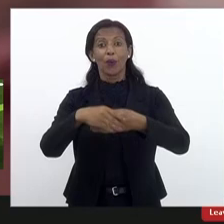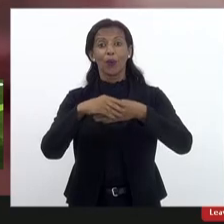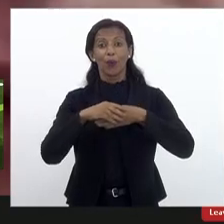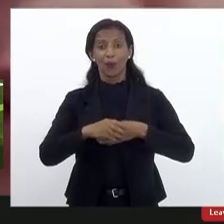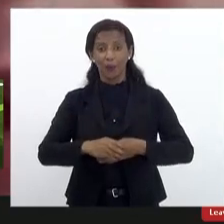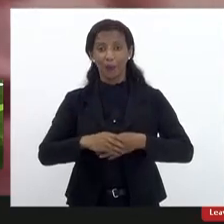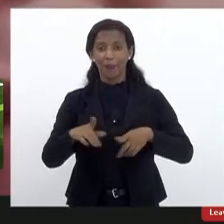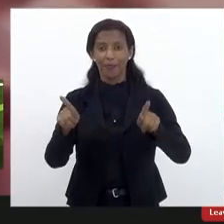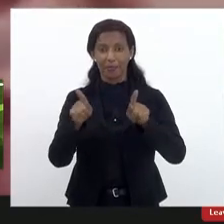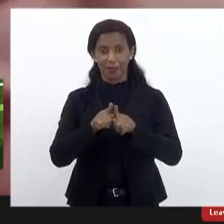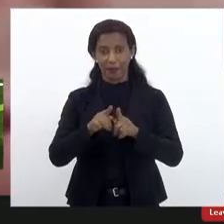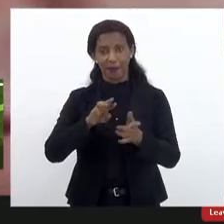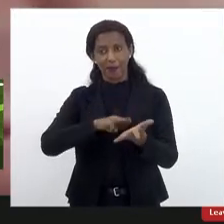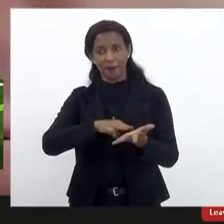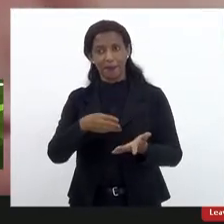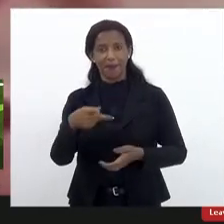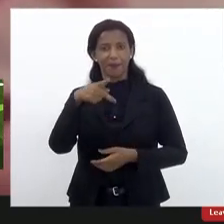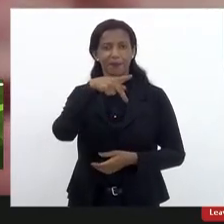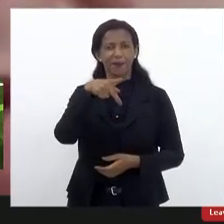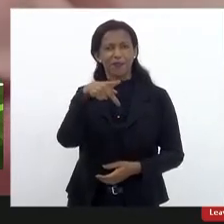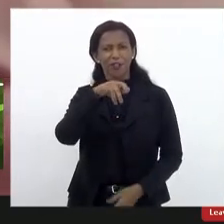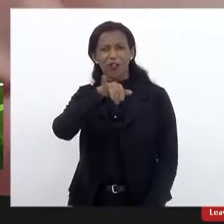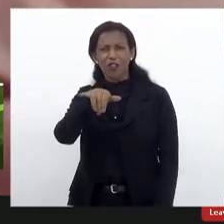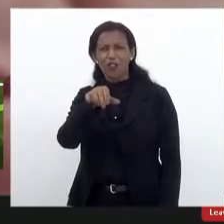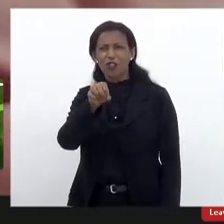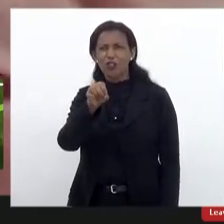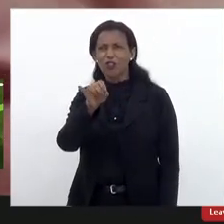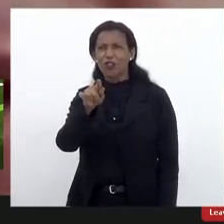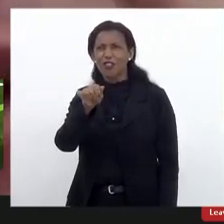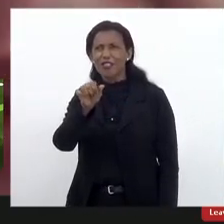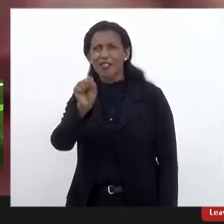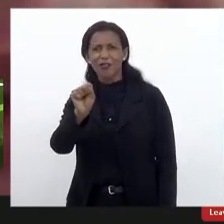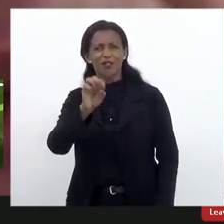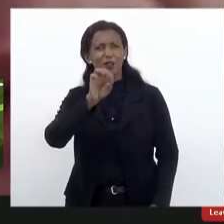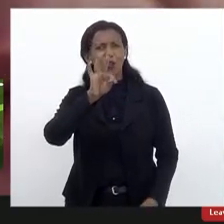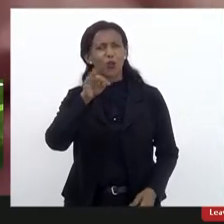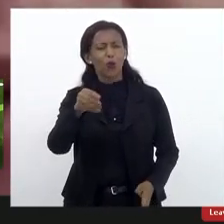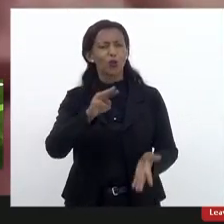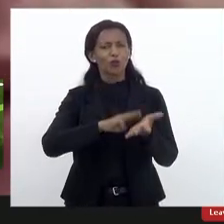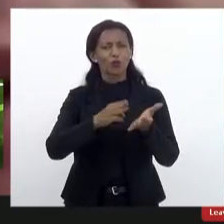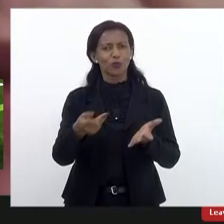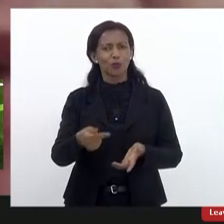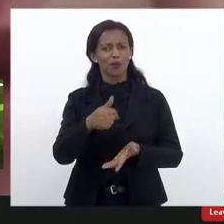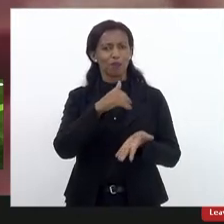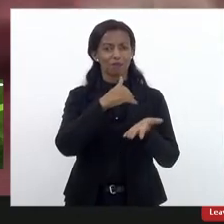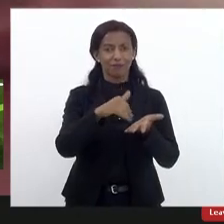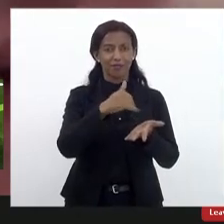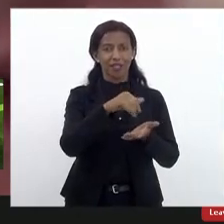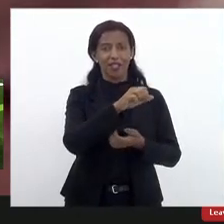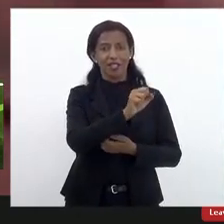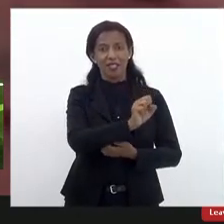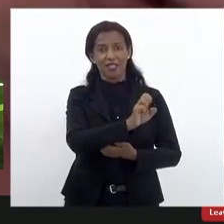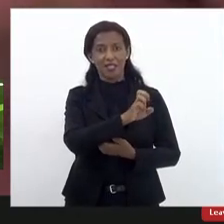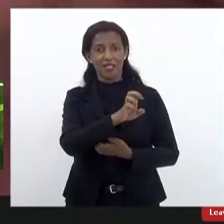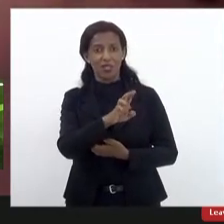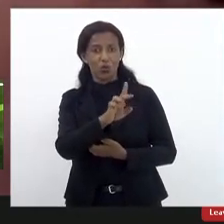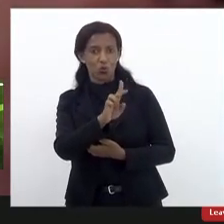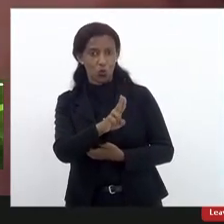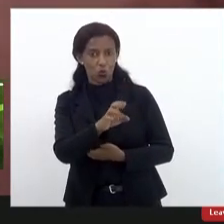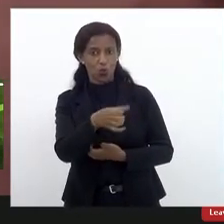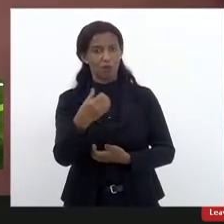também os membros da professora Joilza e todos os membros da Secretaria de Educação que estão também aqui presentes.